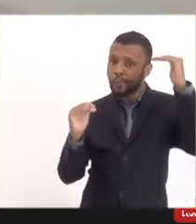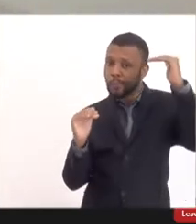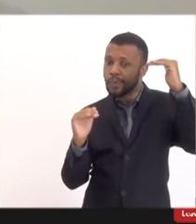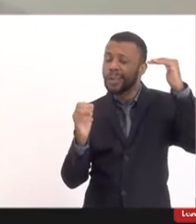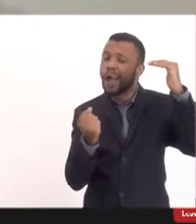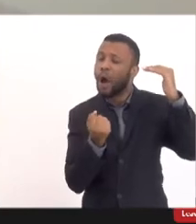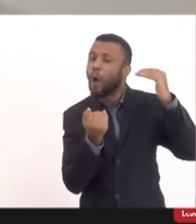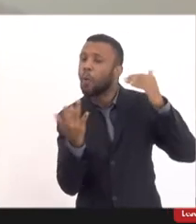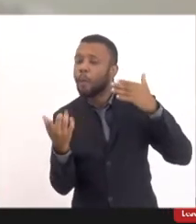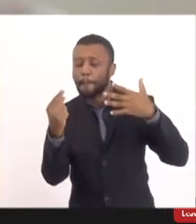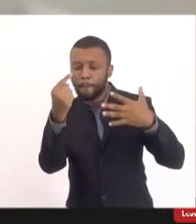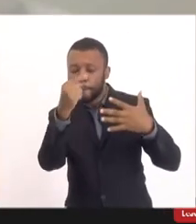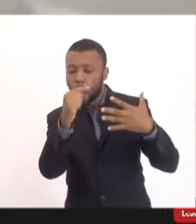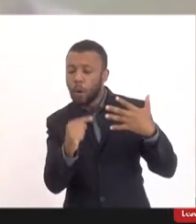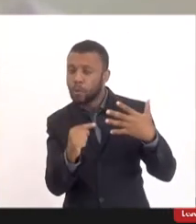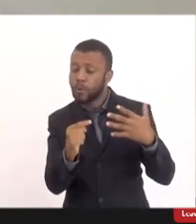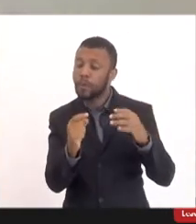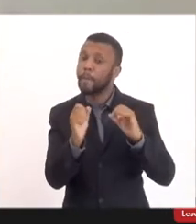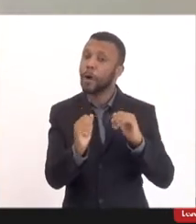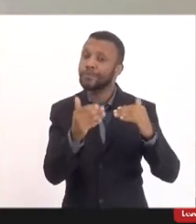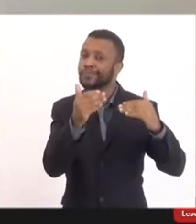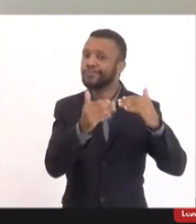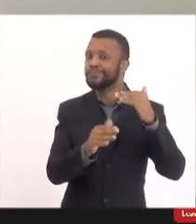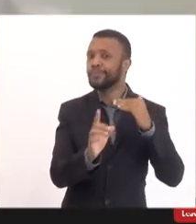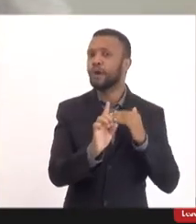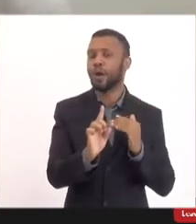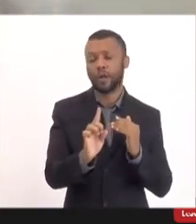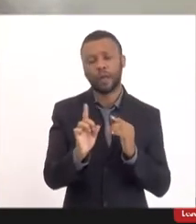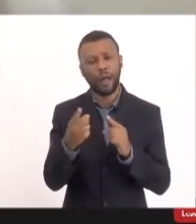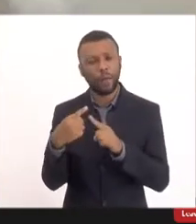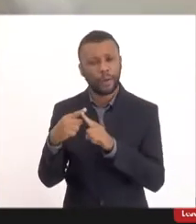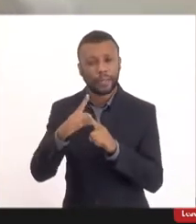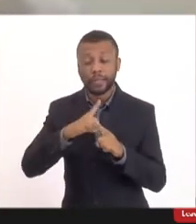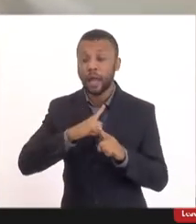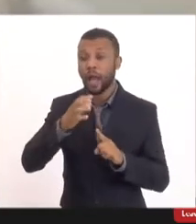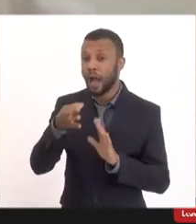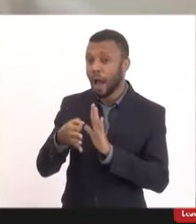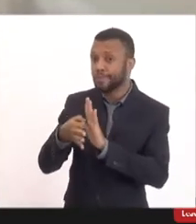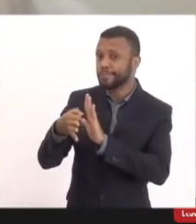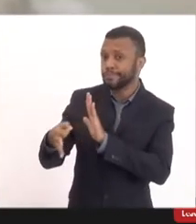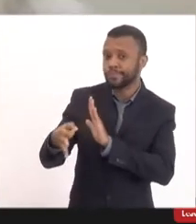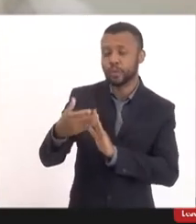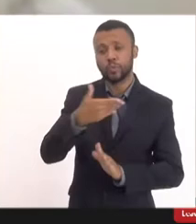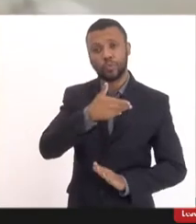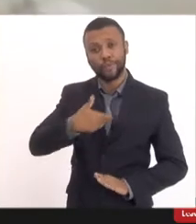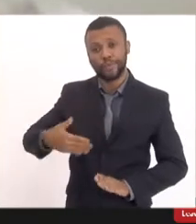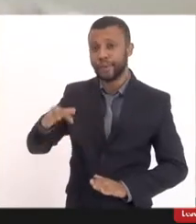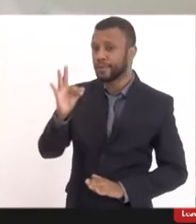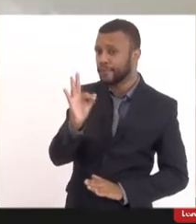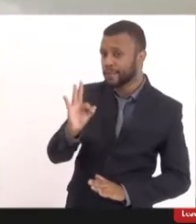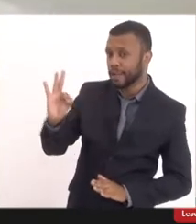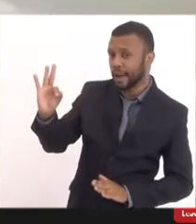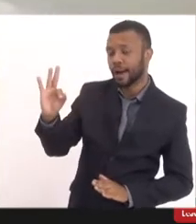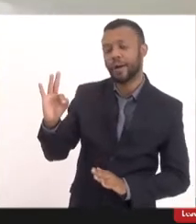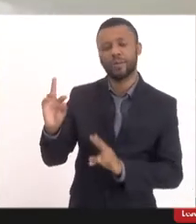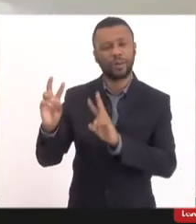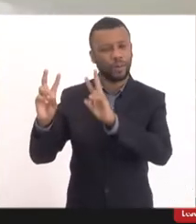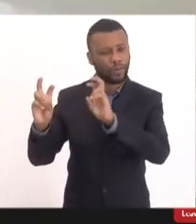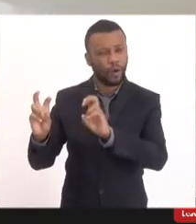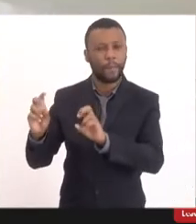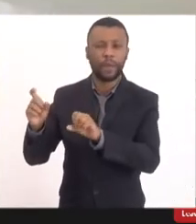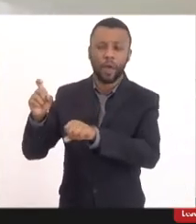até por conta da postura do governo federal, em alguns momentos, de ferir o